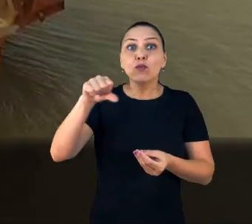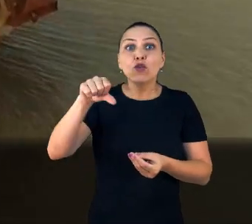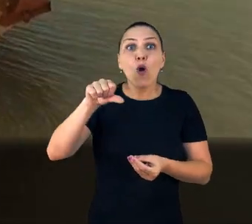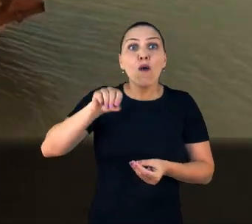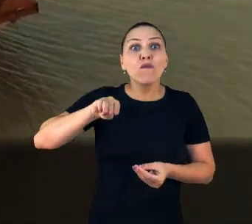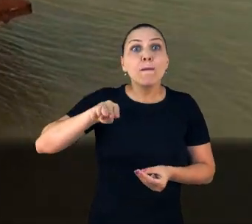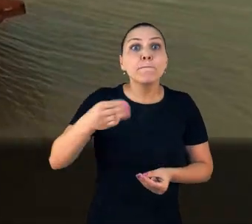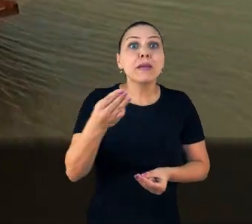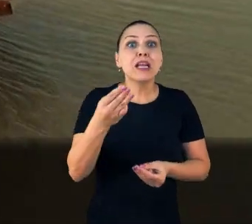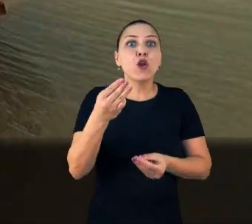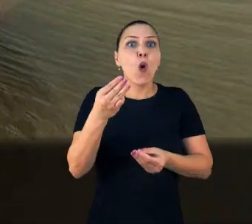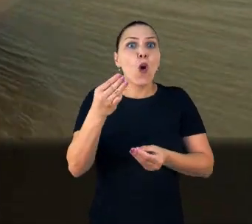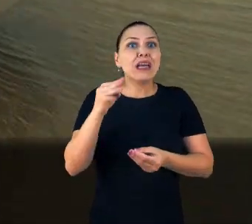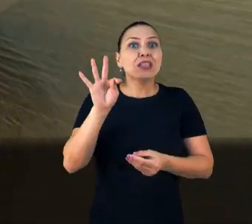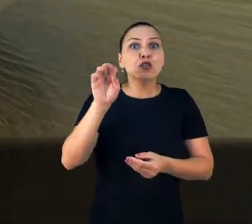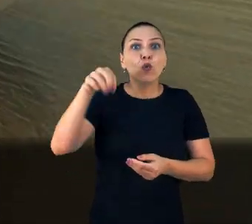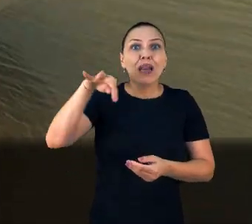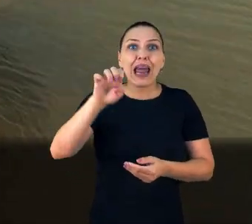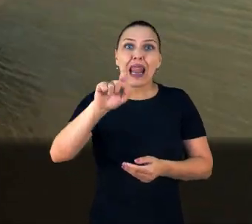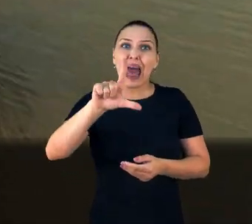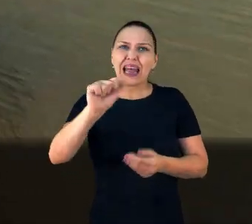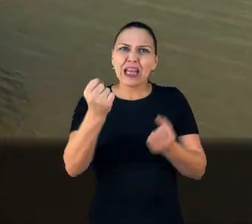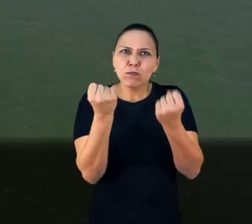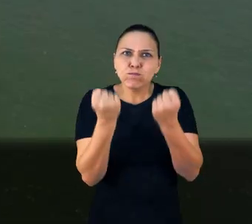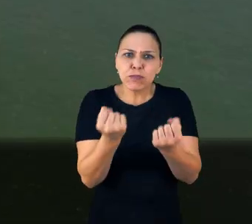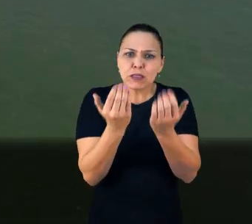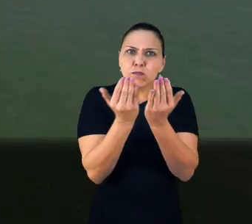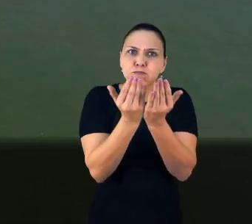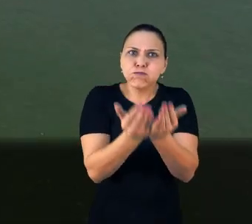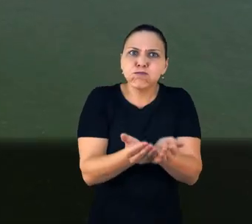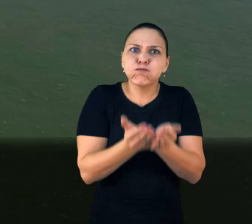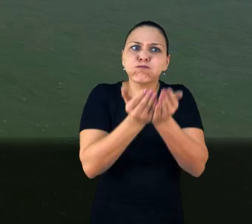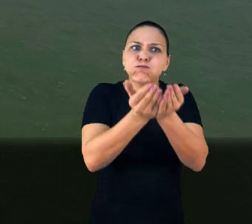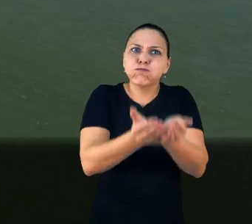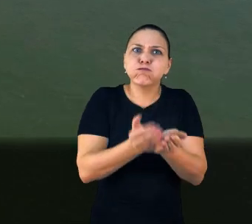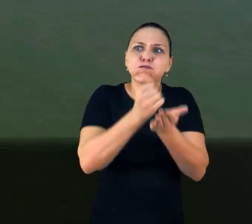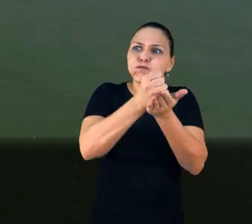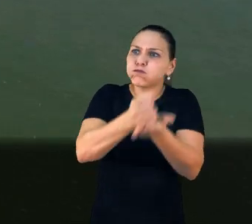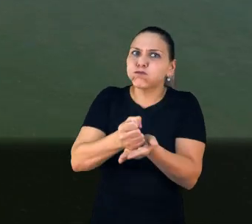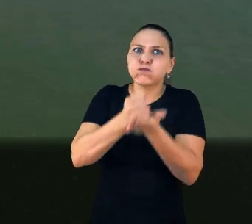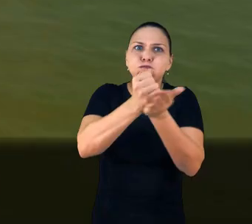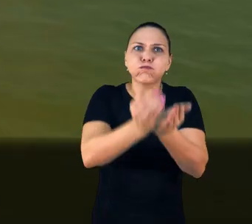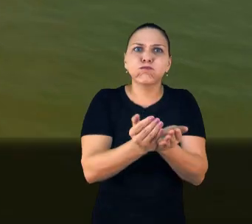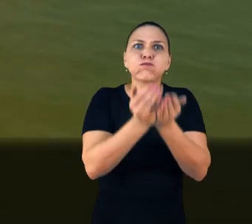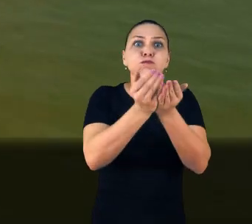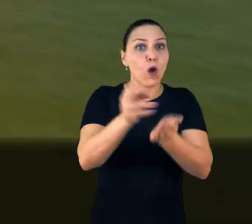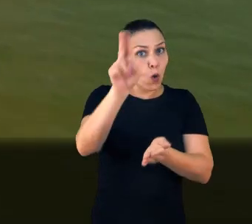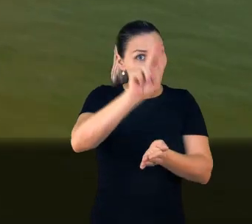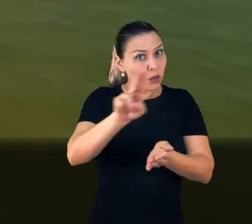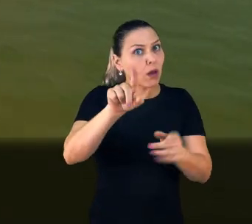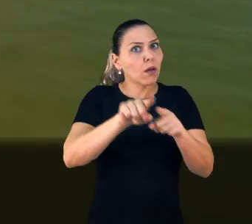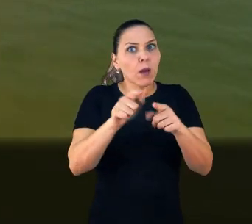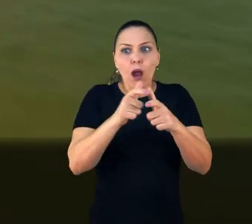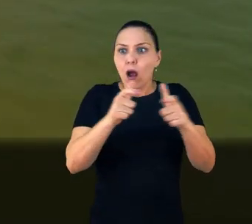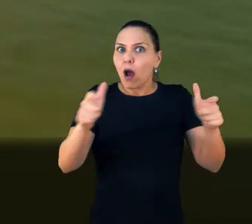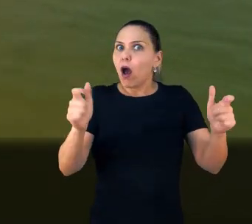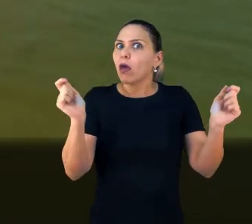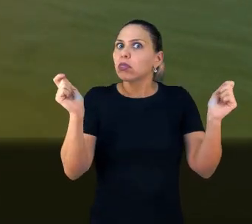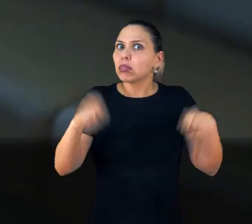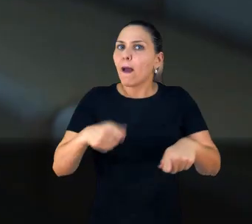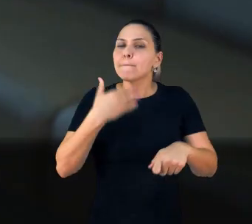de toneladas sendo transportadas por hidrovias. E nós temos esse imenso potencial ainda a ser